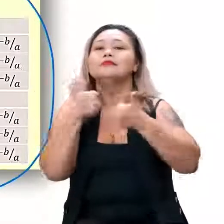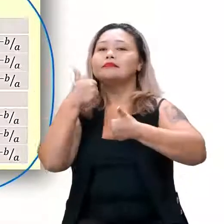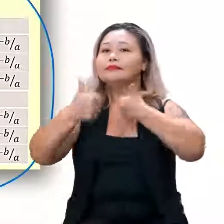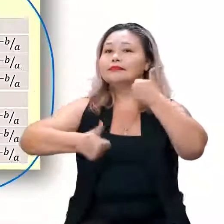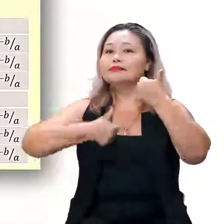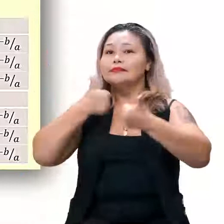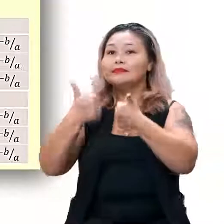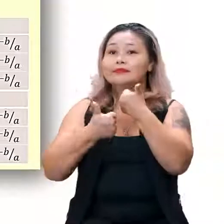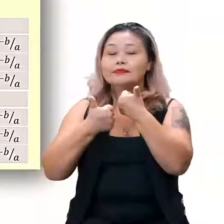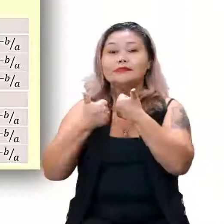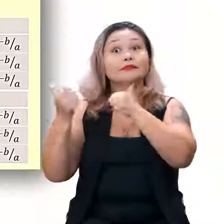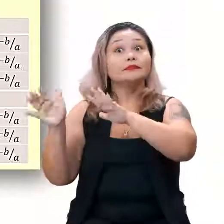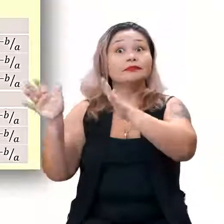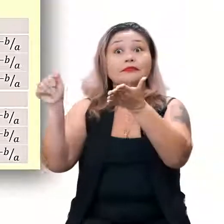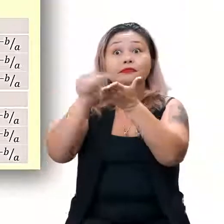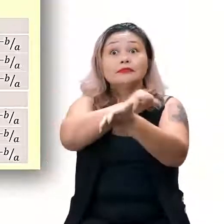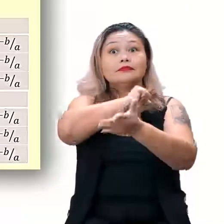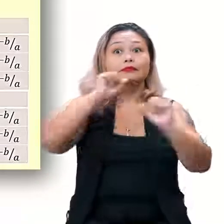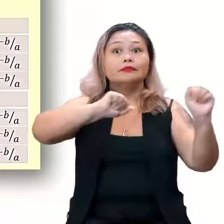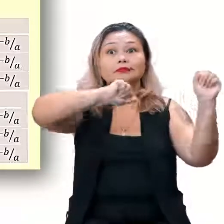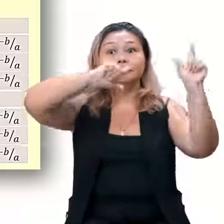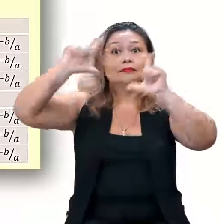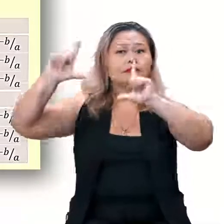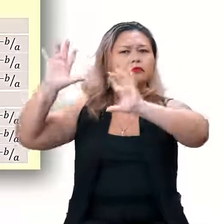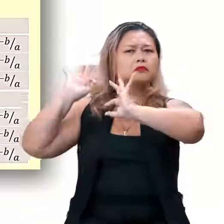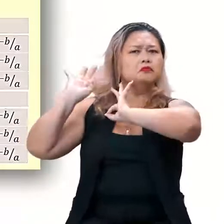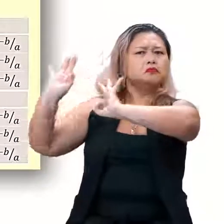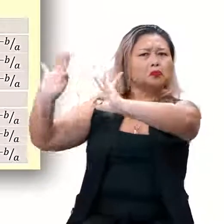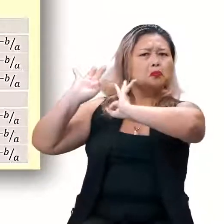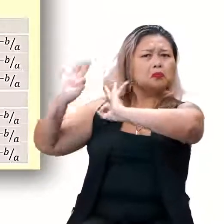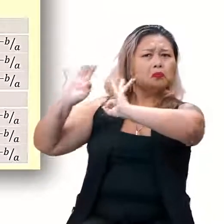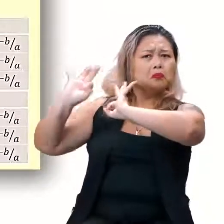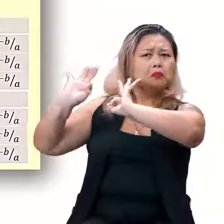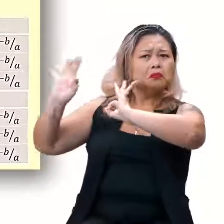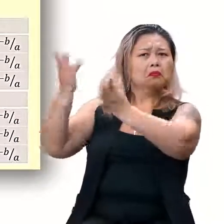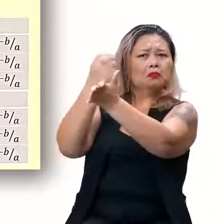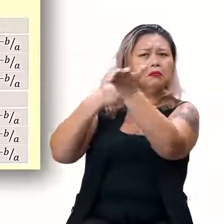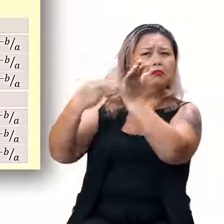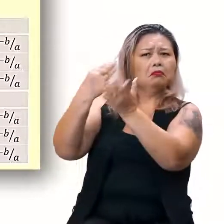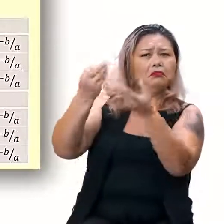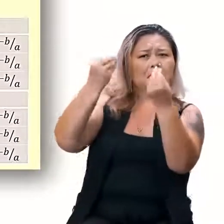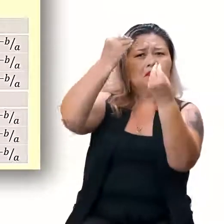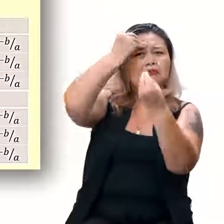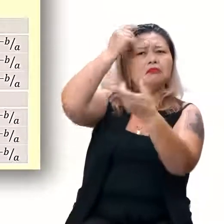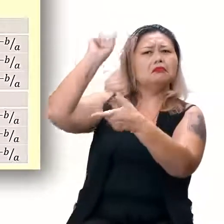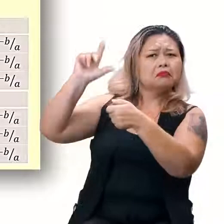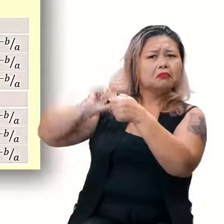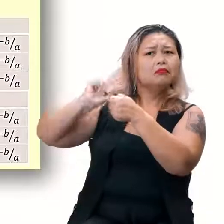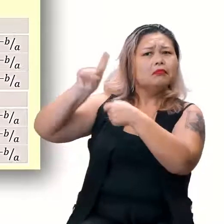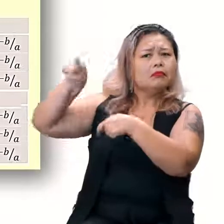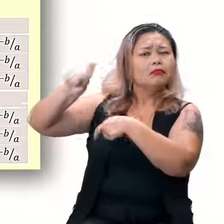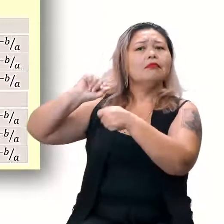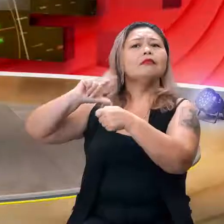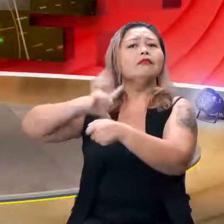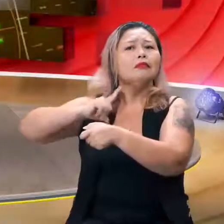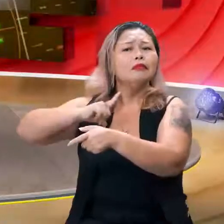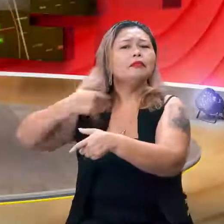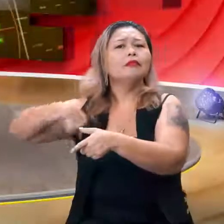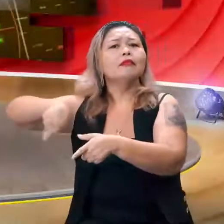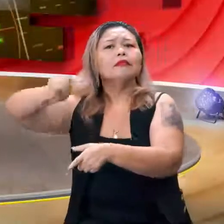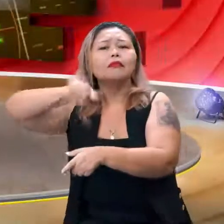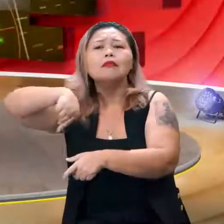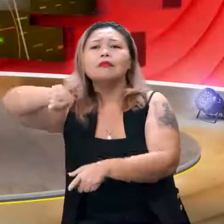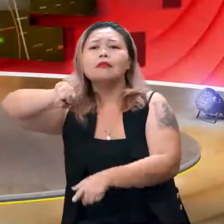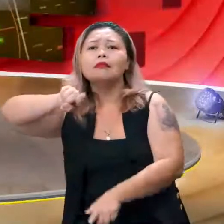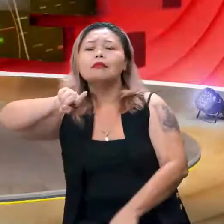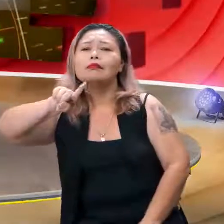aí, vamos dar uma limpadinha na tela e ficou top esse mapa mental, né? Eu me amarro no mapa mental. Eles já estão até ficando,